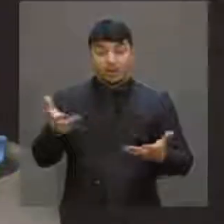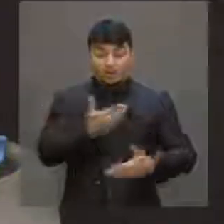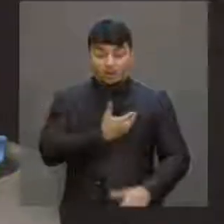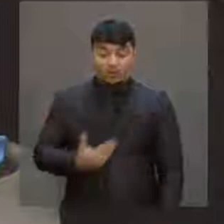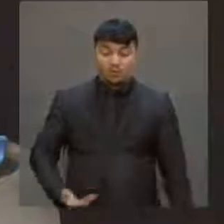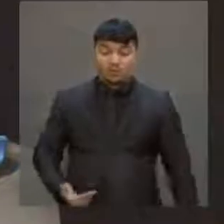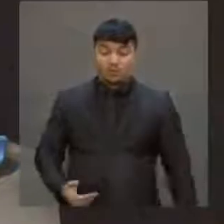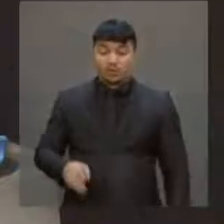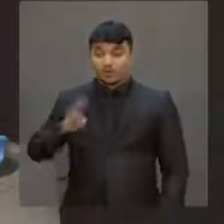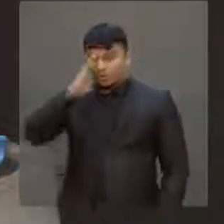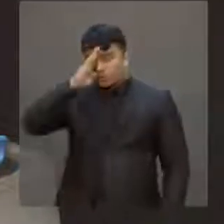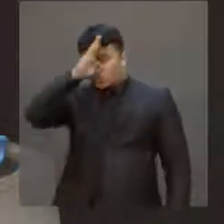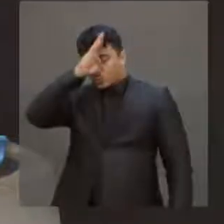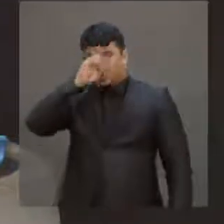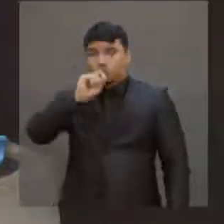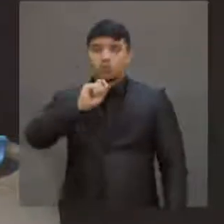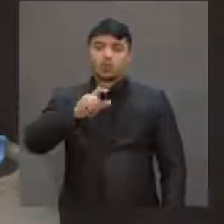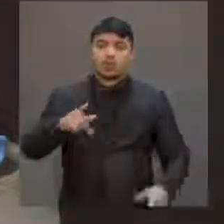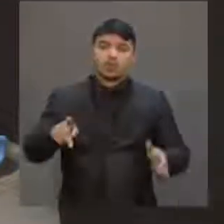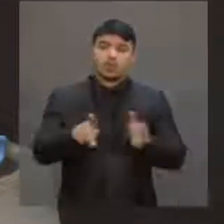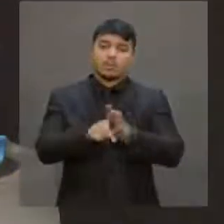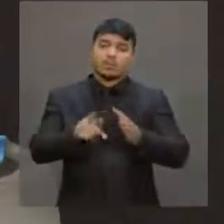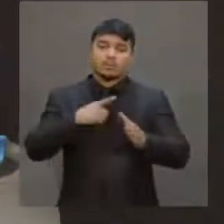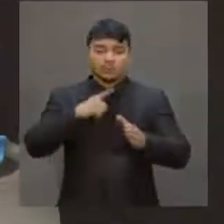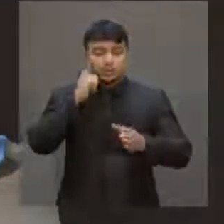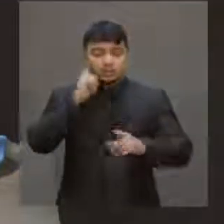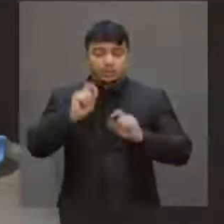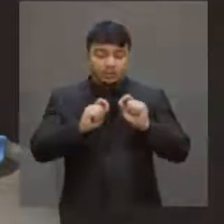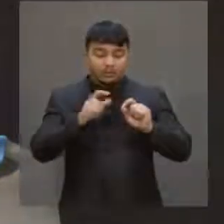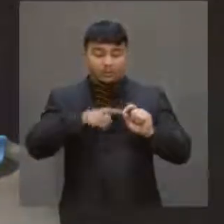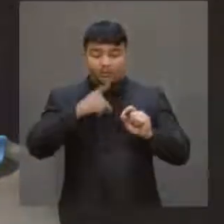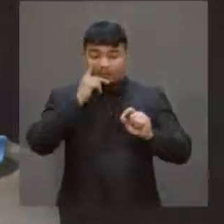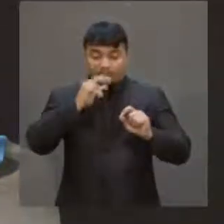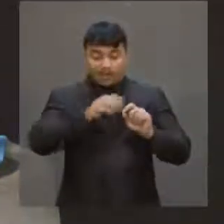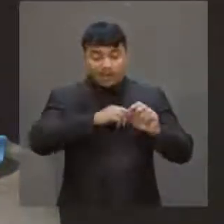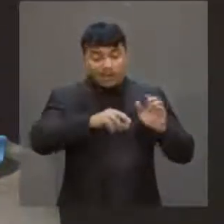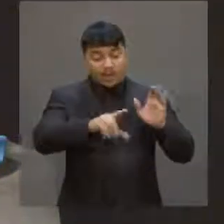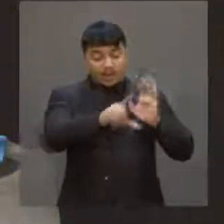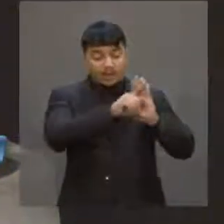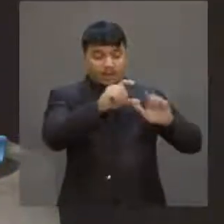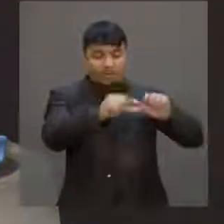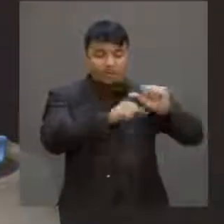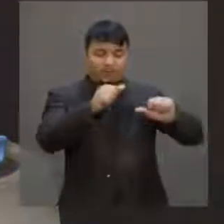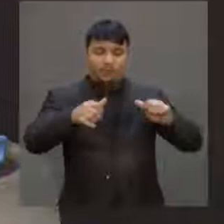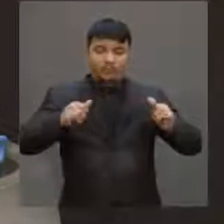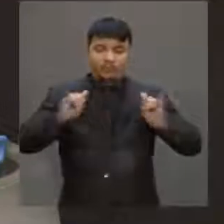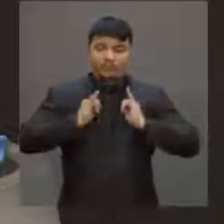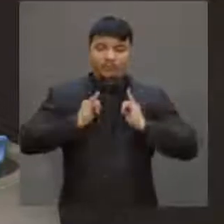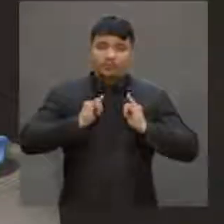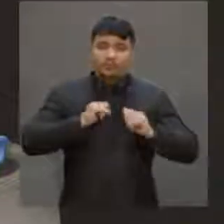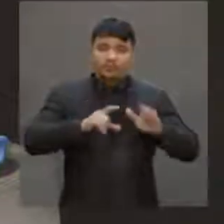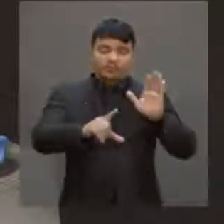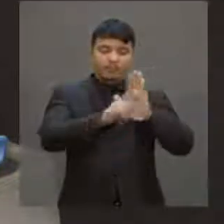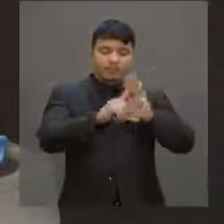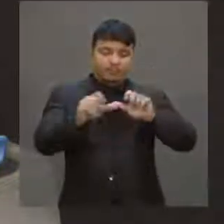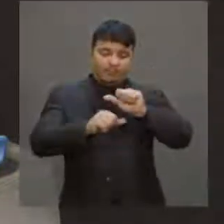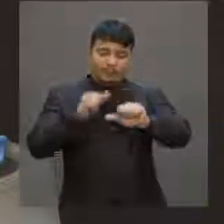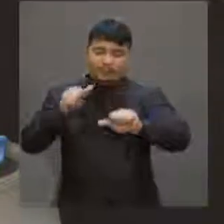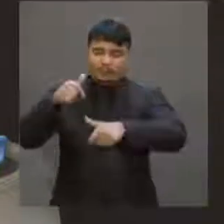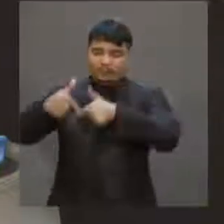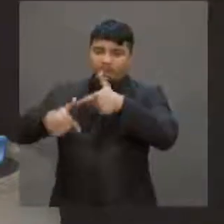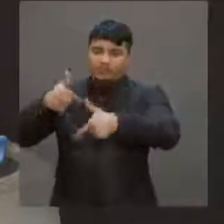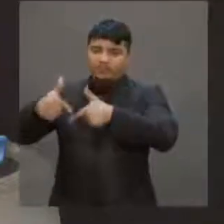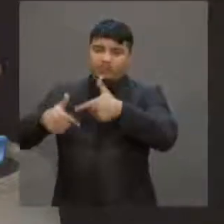aprova a sua reforma da Previdência. Então, você tem a reforma trabalhista por um lado, você tem a reforma da Previdência por outro. Ambas as reformas